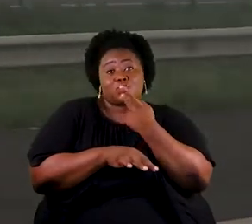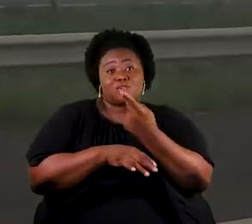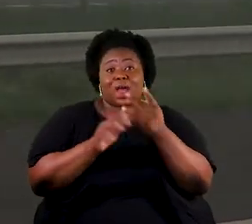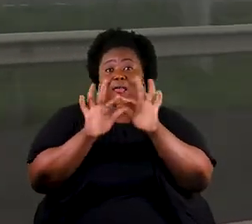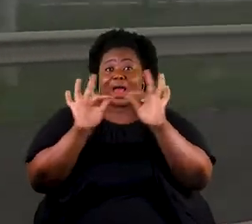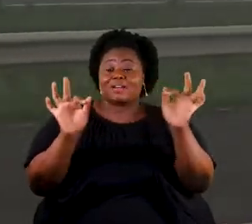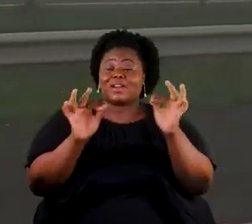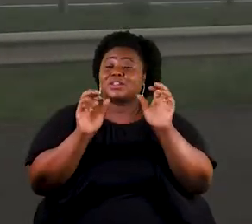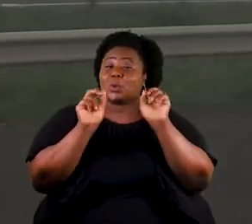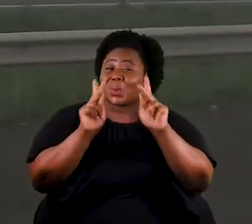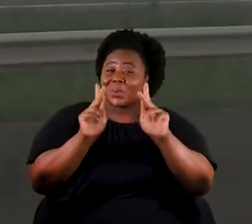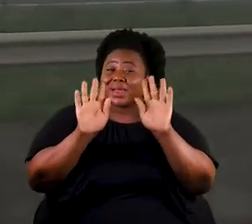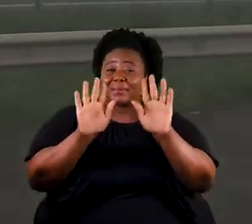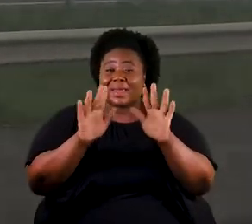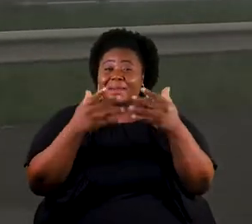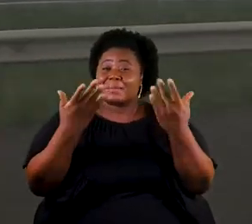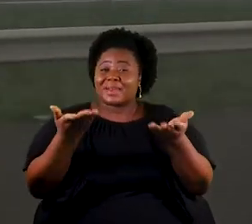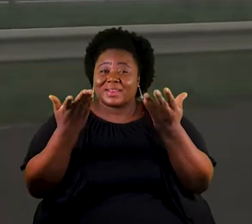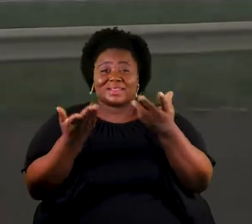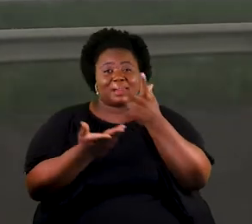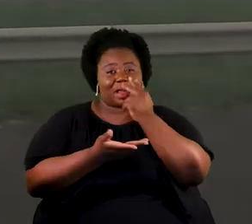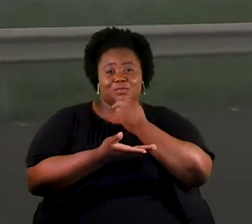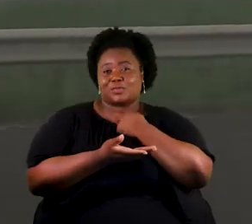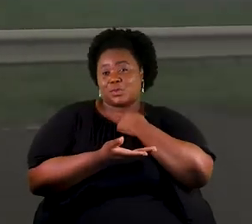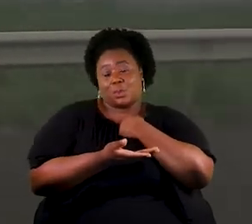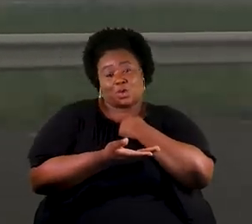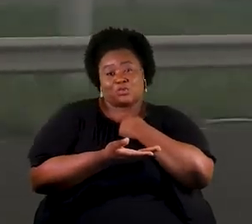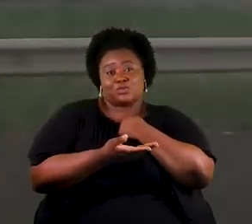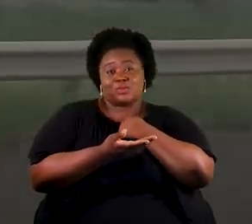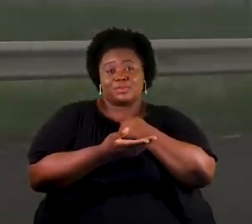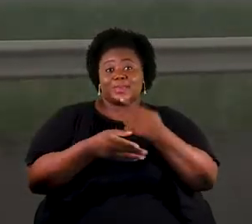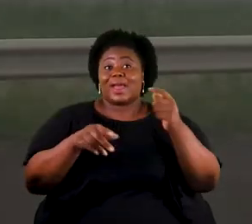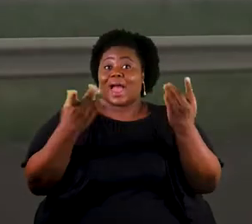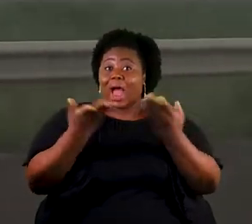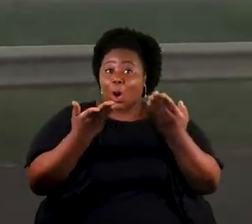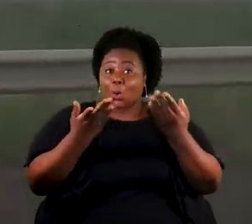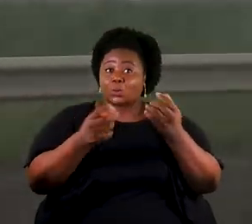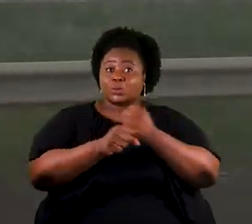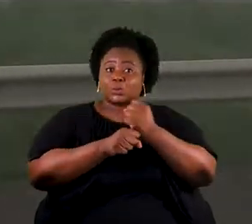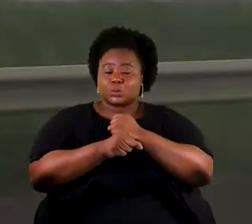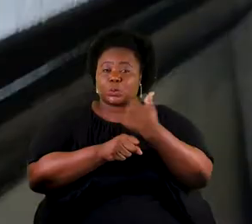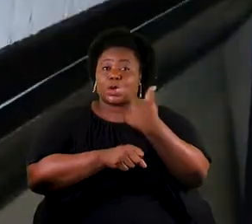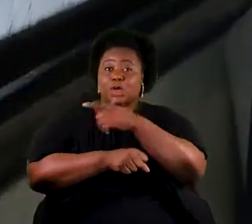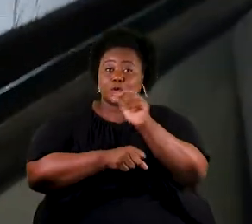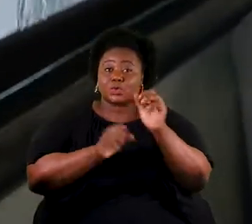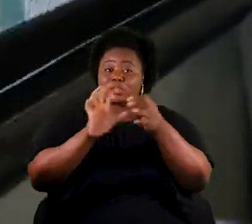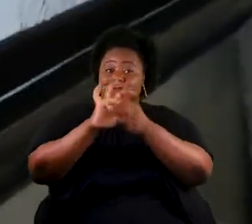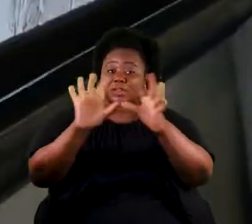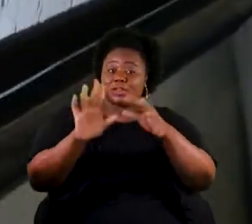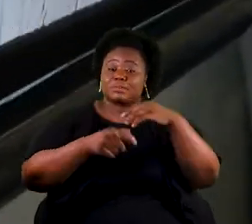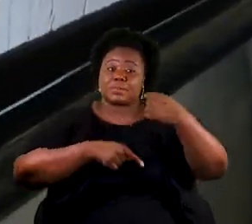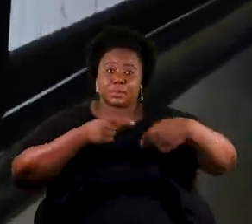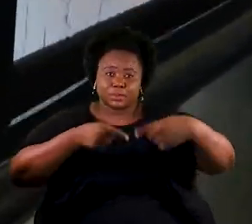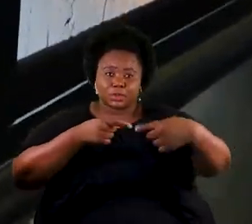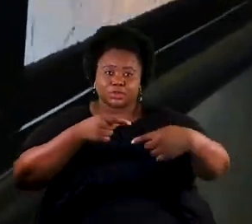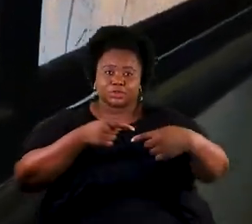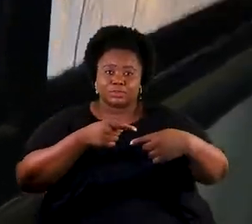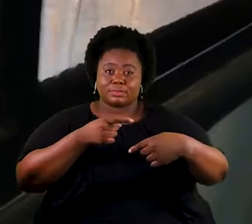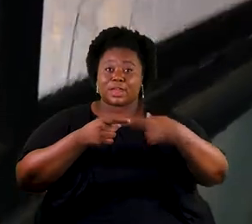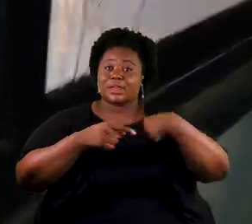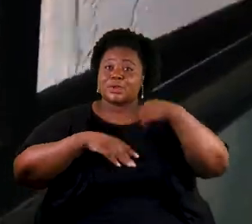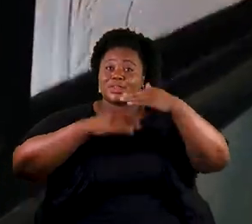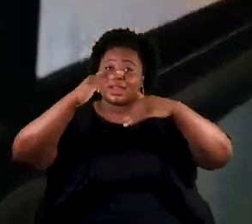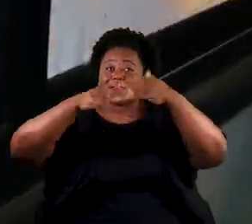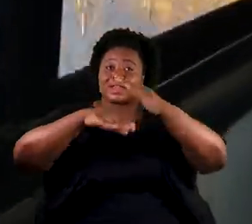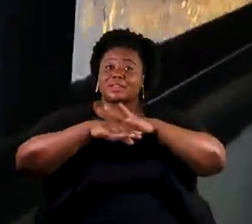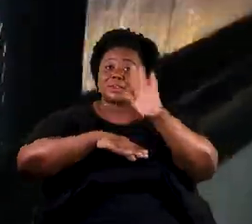expressão e tá tudo bem para deixá-las mais leves. No ano em o Brasil completa 200 anos de sua independência política, crescemos